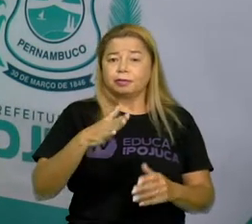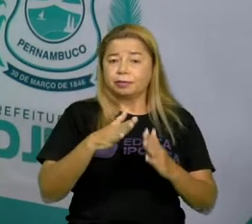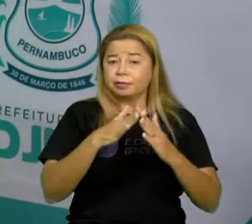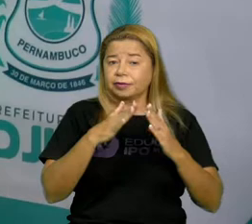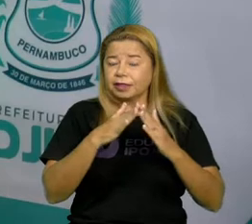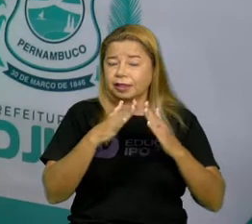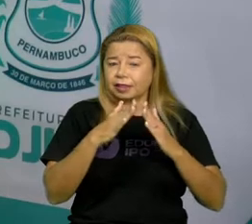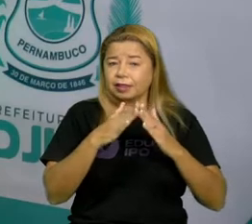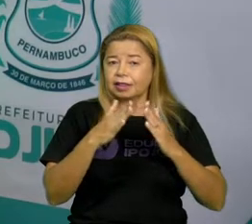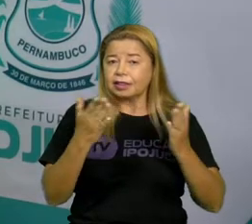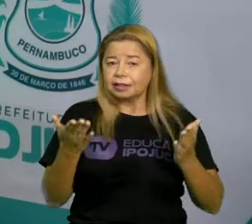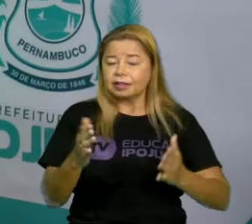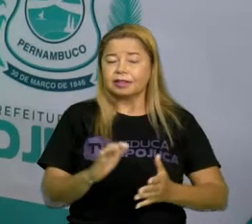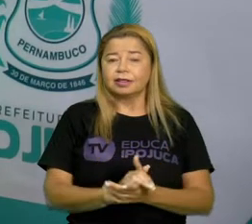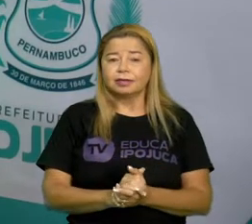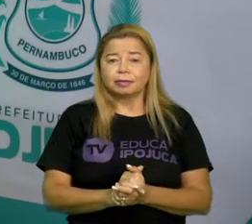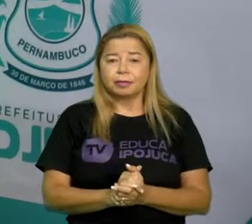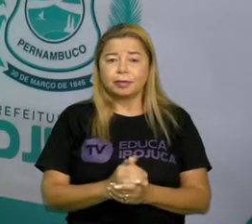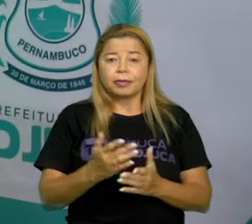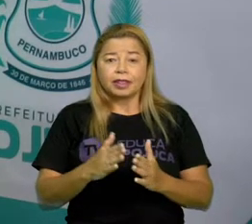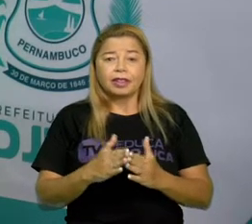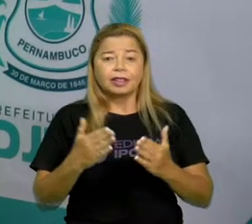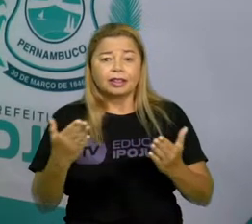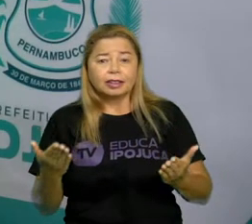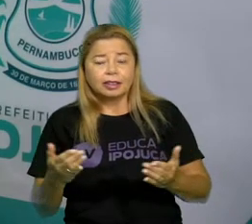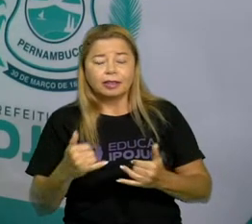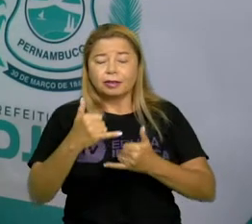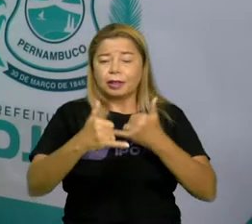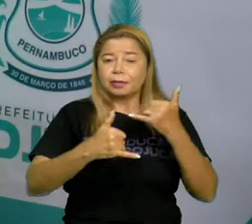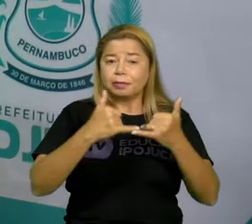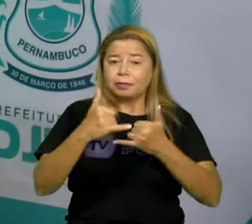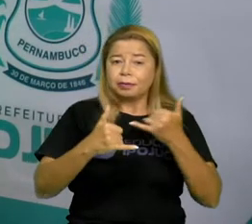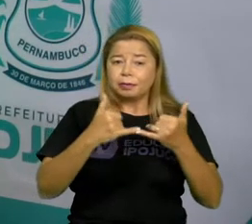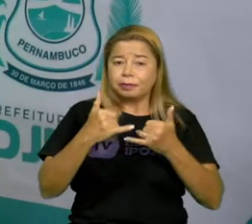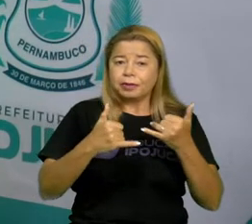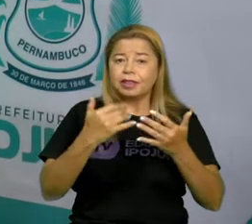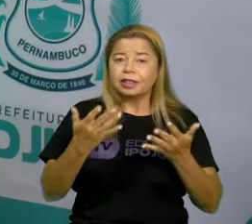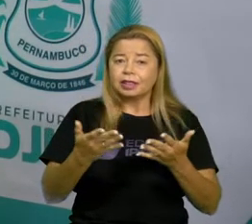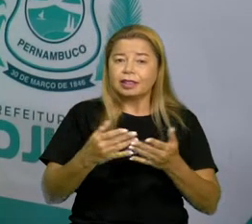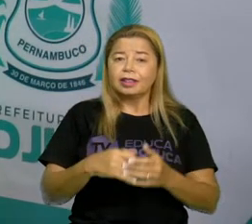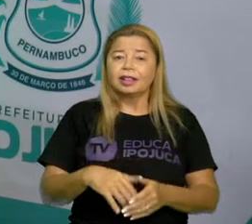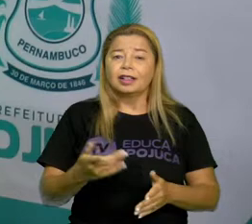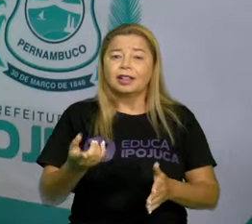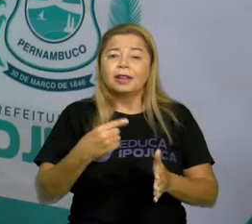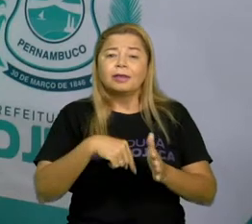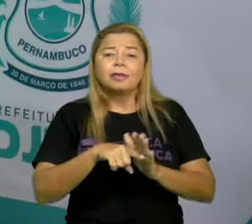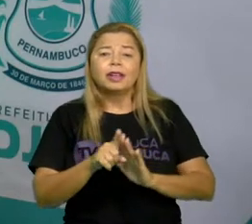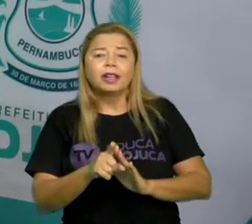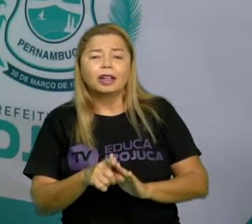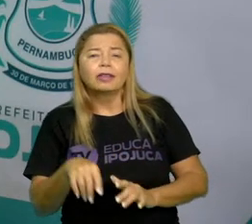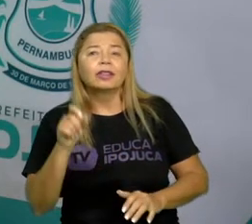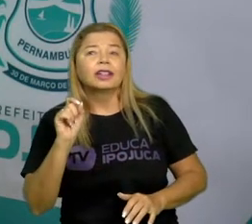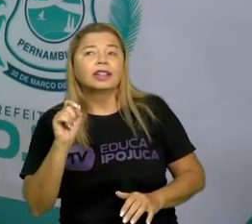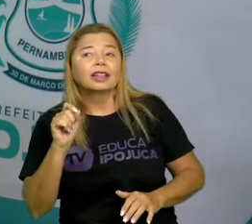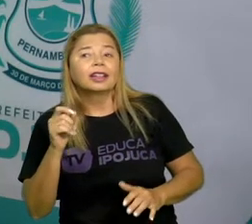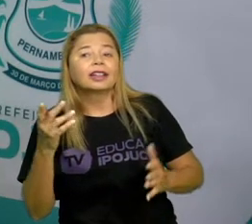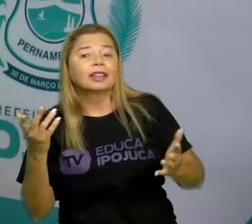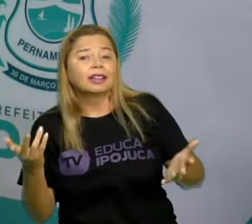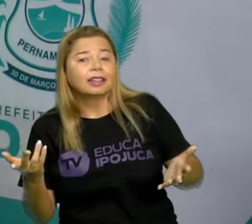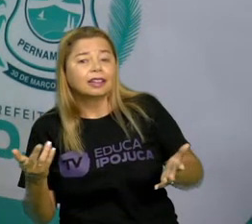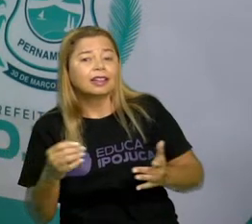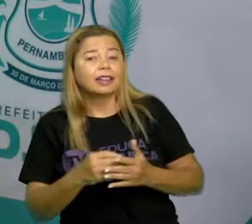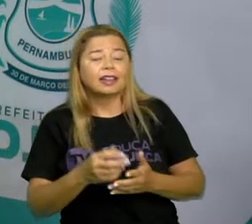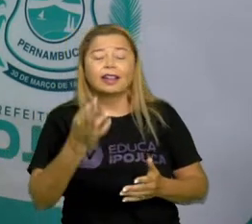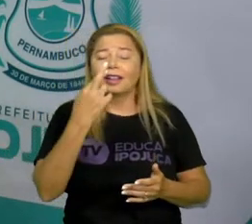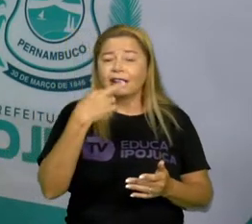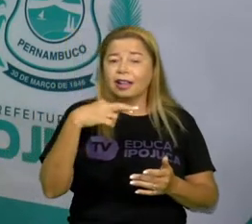muito. E antes de entrar na casinha, toque, toque, quem é? Sou eu, comadre. Aí entra. Aí ela vai